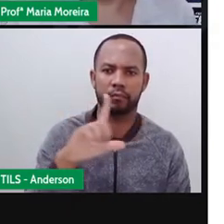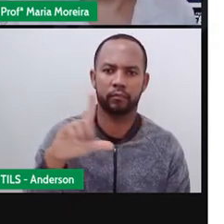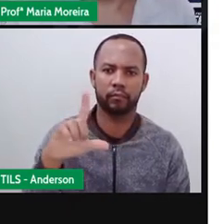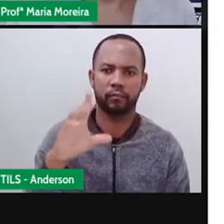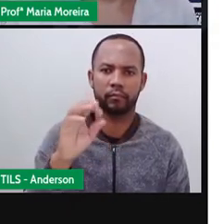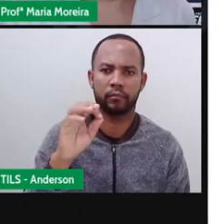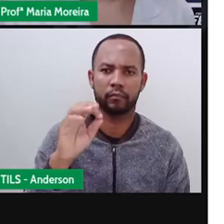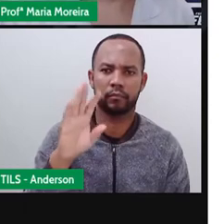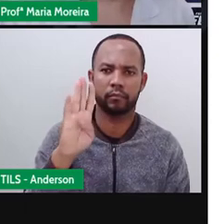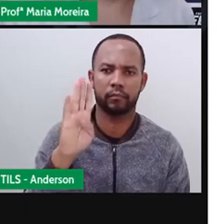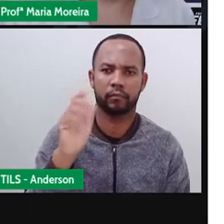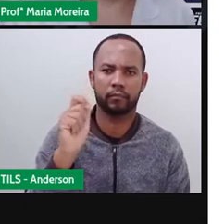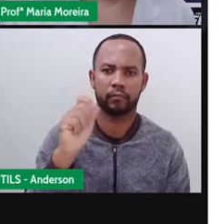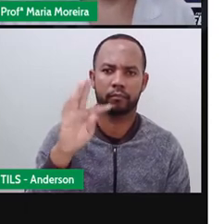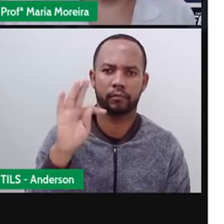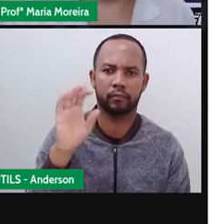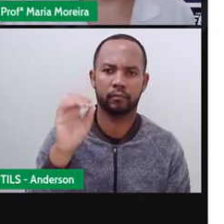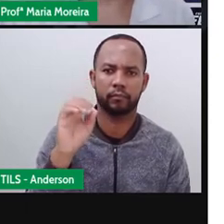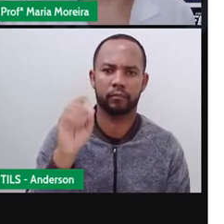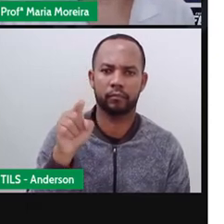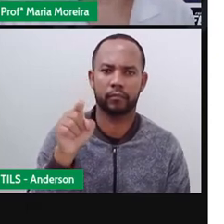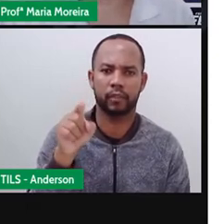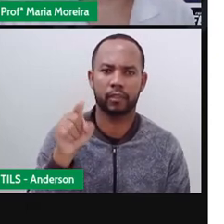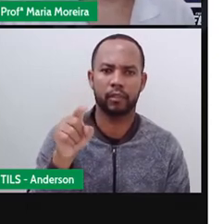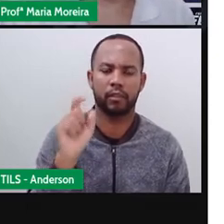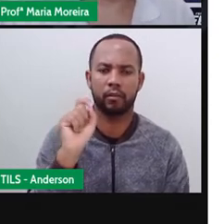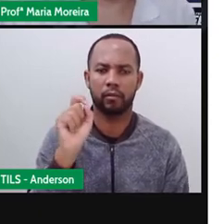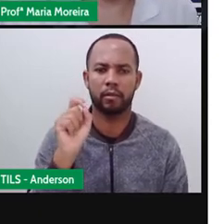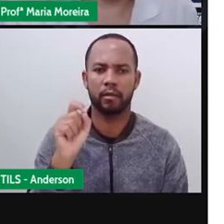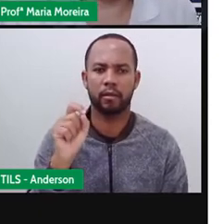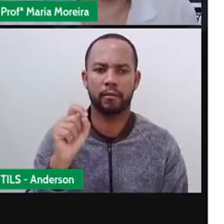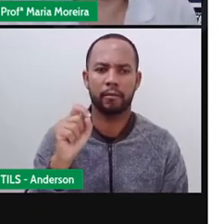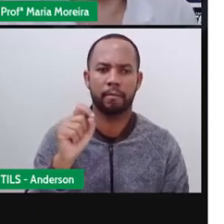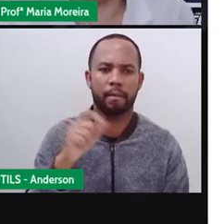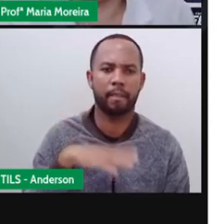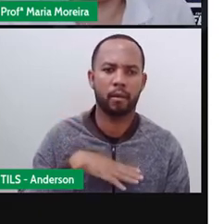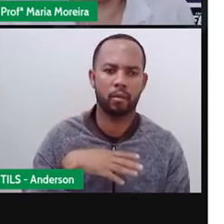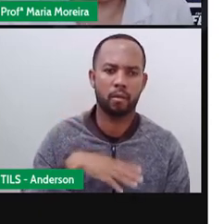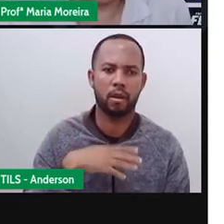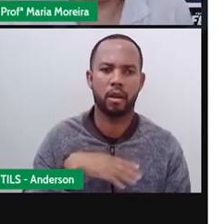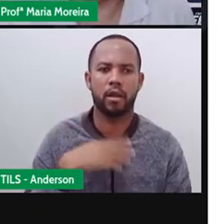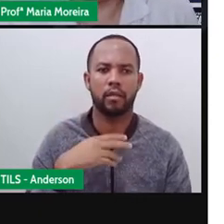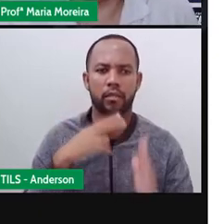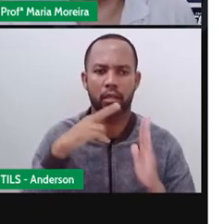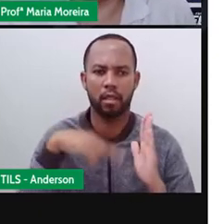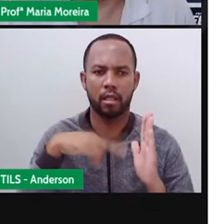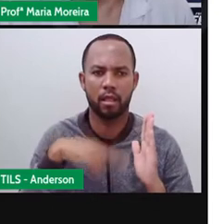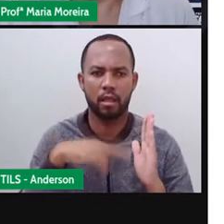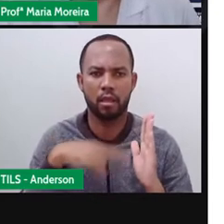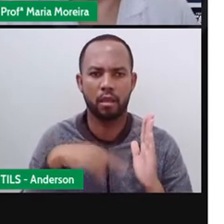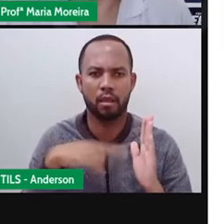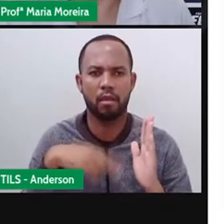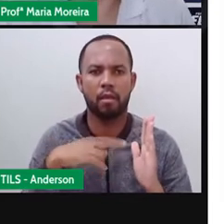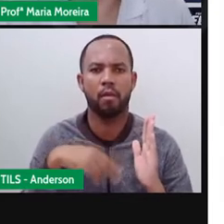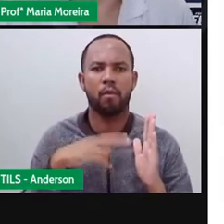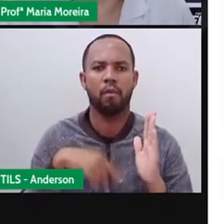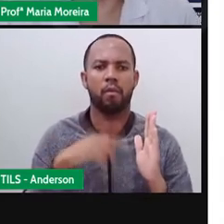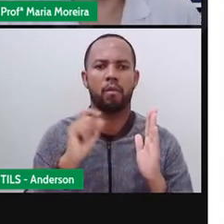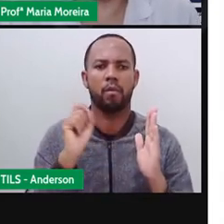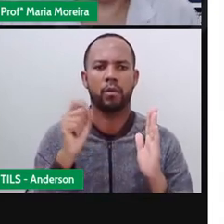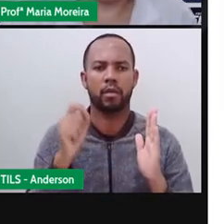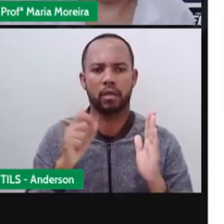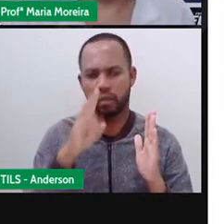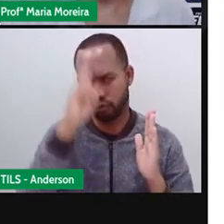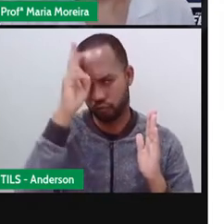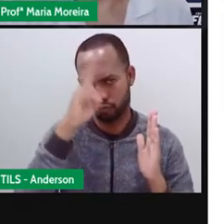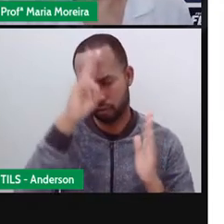Amarelo. Que se dispôs a uma construção de releitura, né? Em Milou Fernandes, desculpa. Tem os Monteiro Lobato e